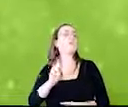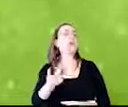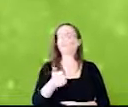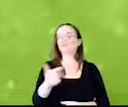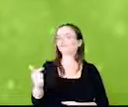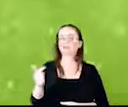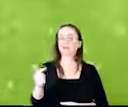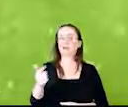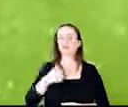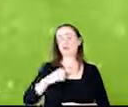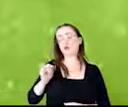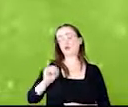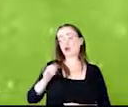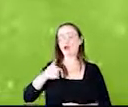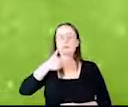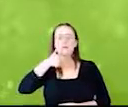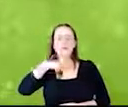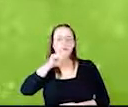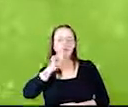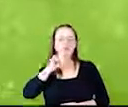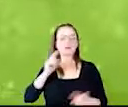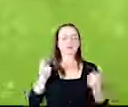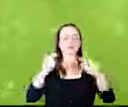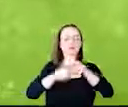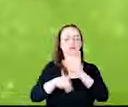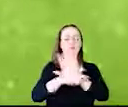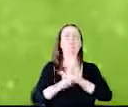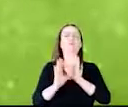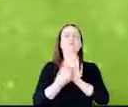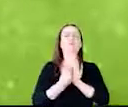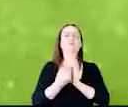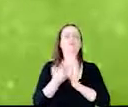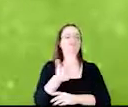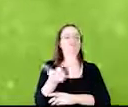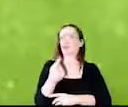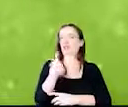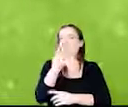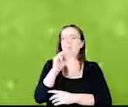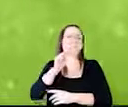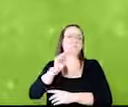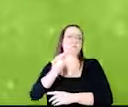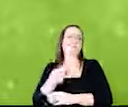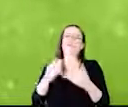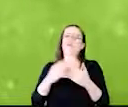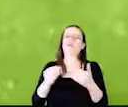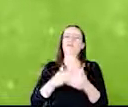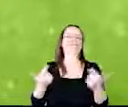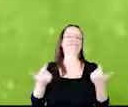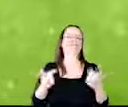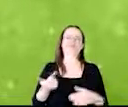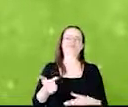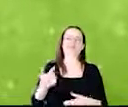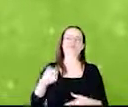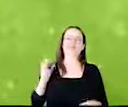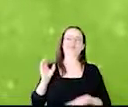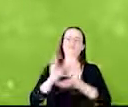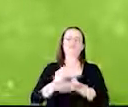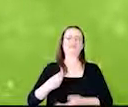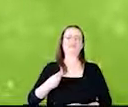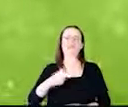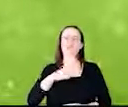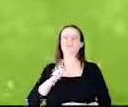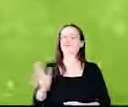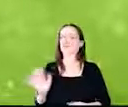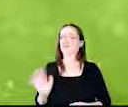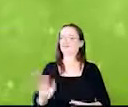irmão, minha mãe, eu, somos os sócios da propriedade, nós não temos um milhão e meio de dólares investidos na nossa vida particular. Não